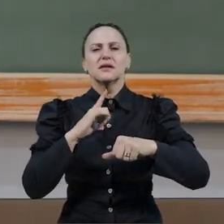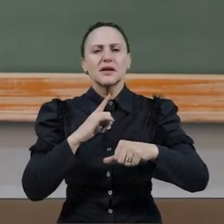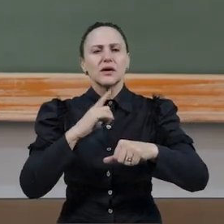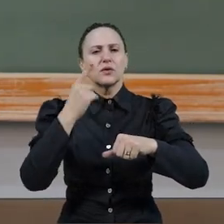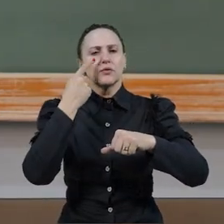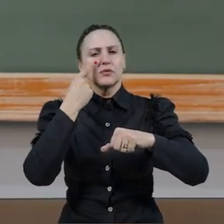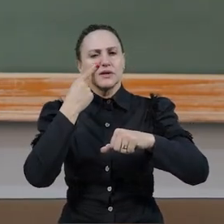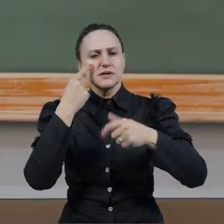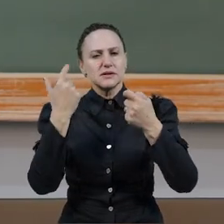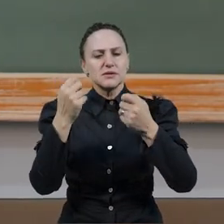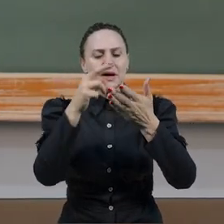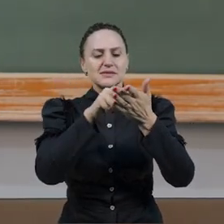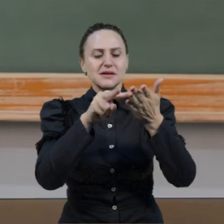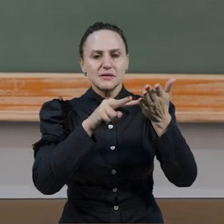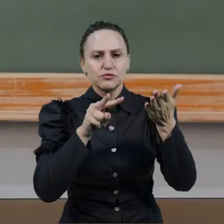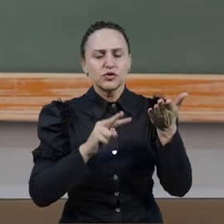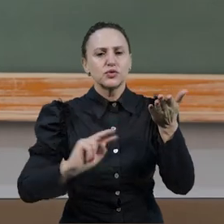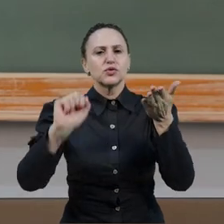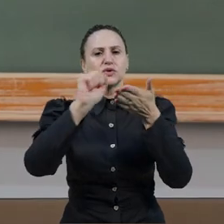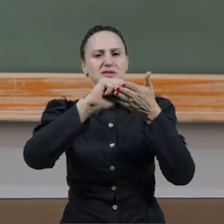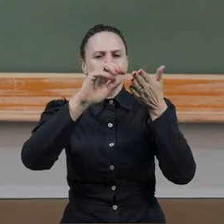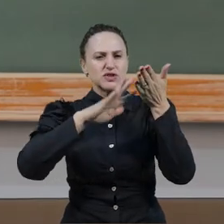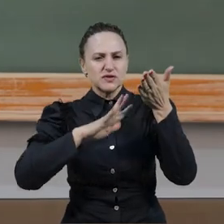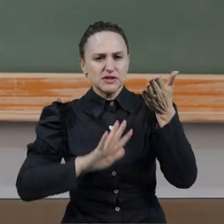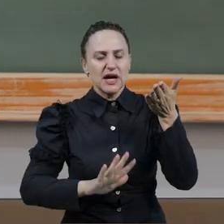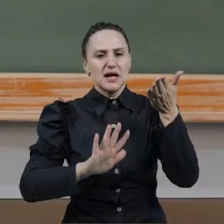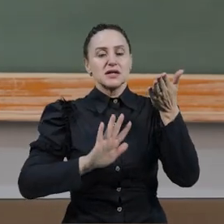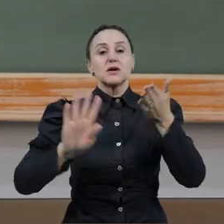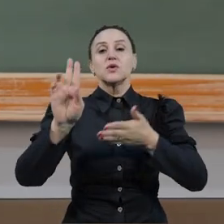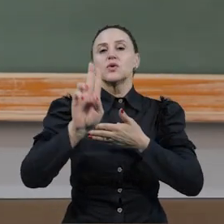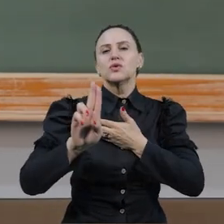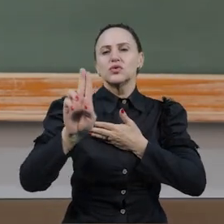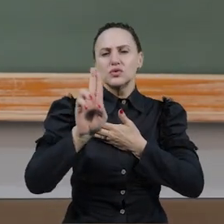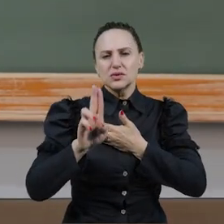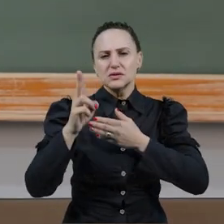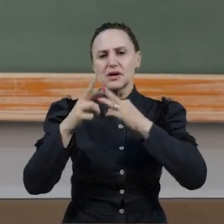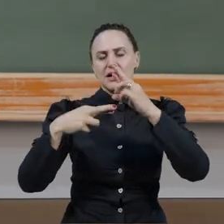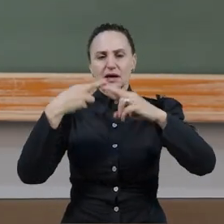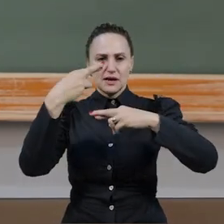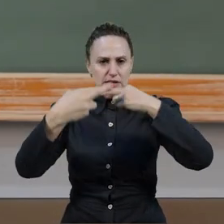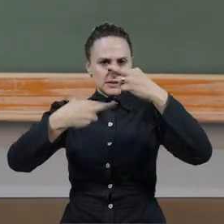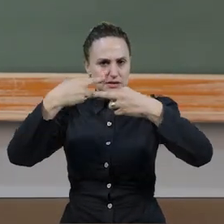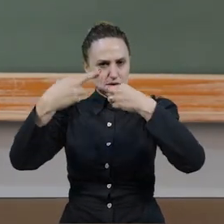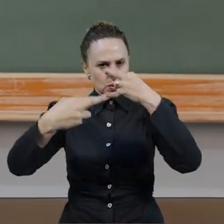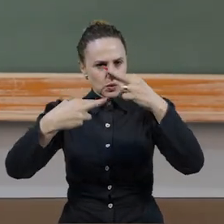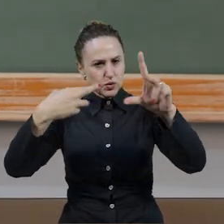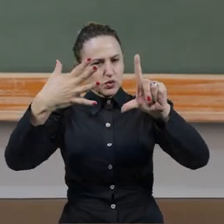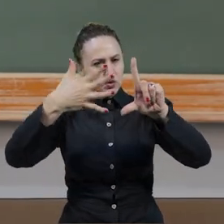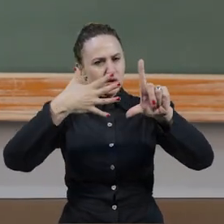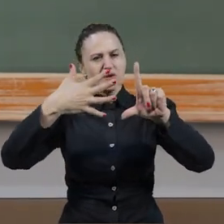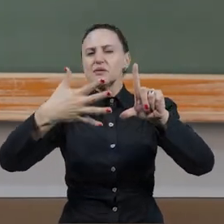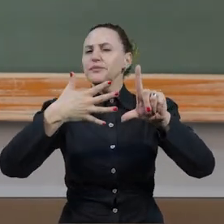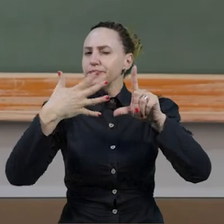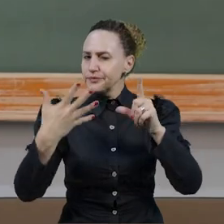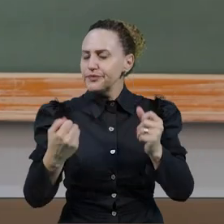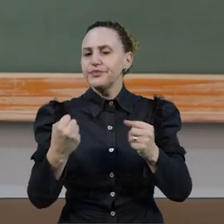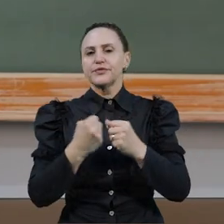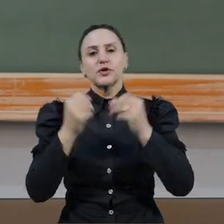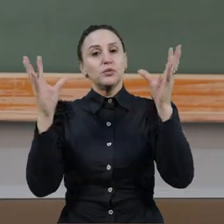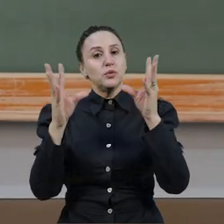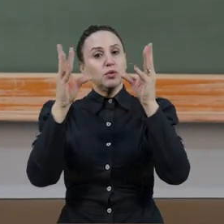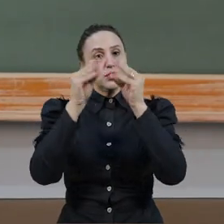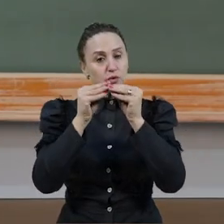leituras, nas atividades, nas tarefas, utilizar os recursos disponíveis no Moodle, acesso à professora,